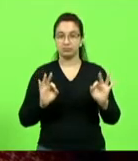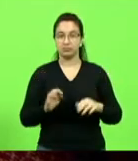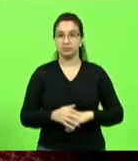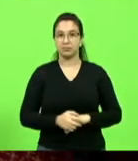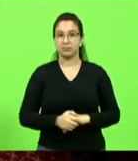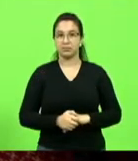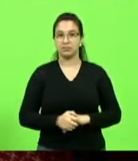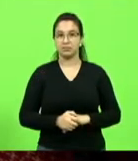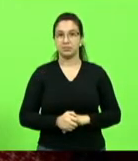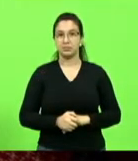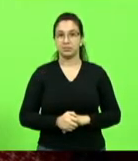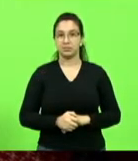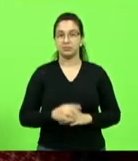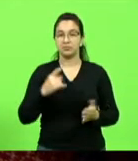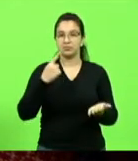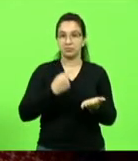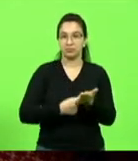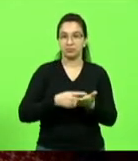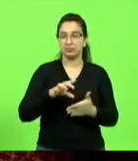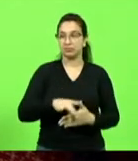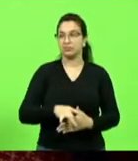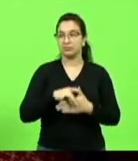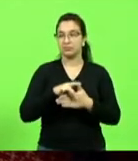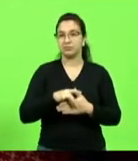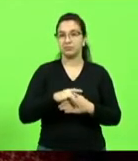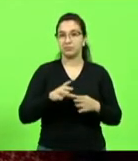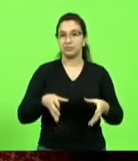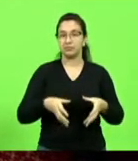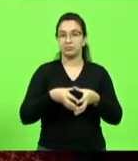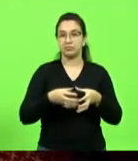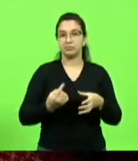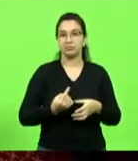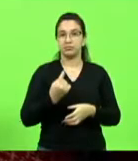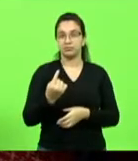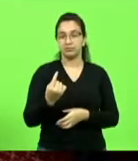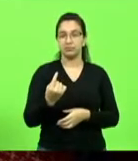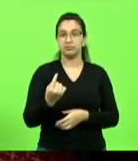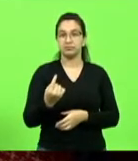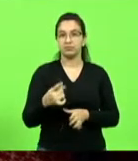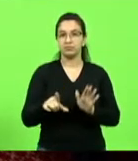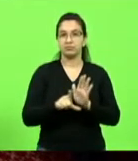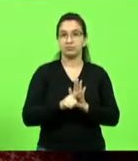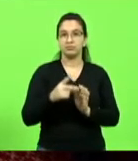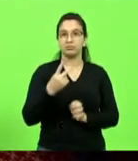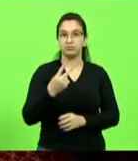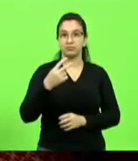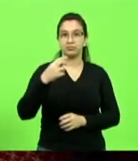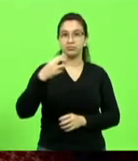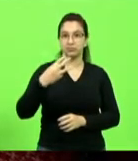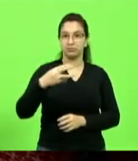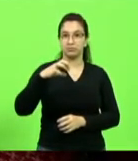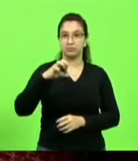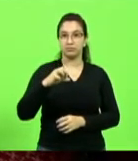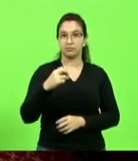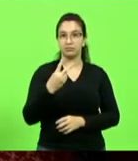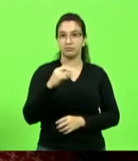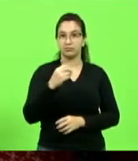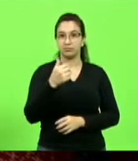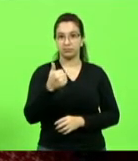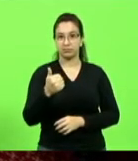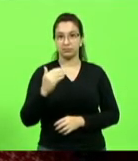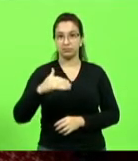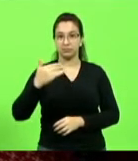Por acordo de líderes, foi aprovado em turno único o projeto de conversão em lei 239, 2021, após ser